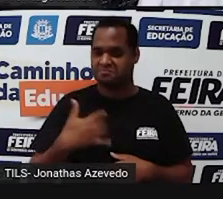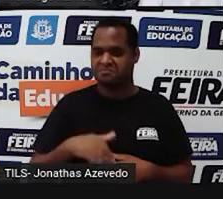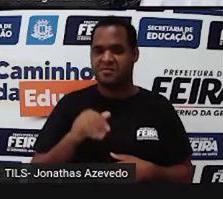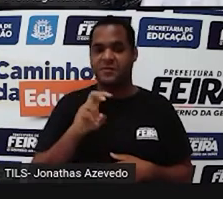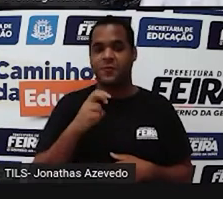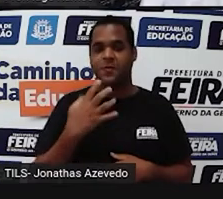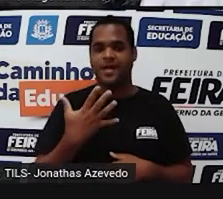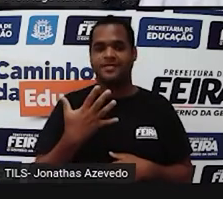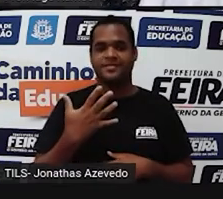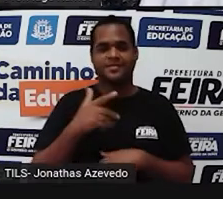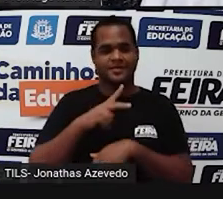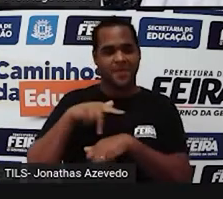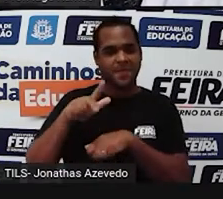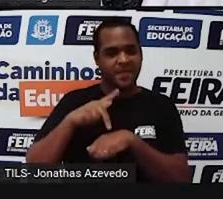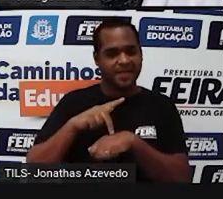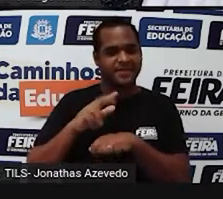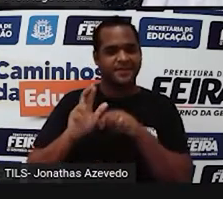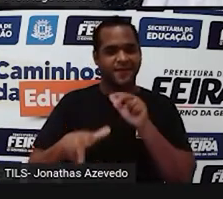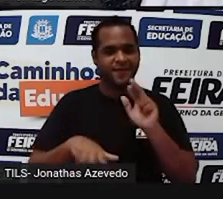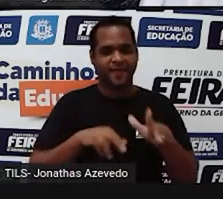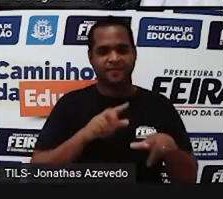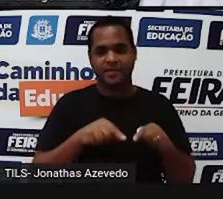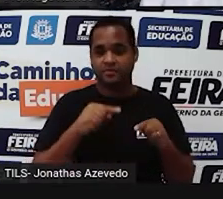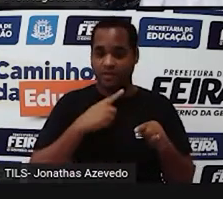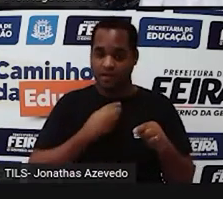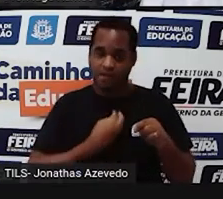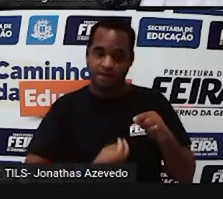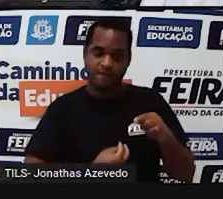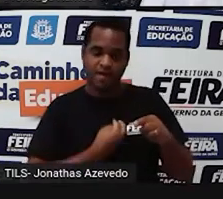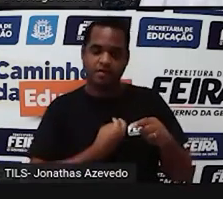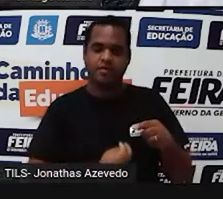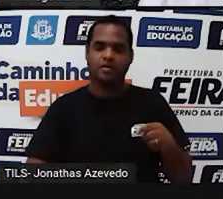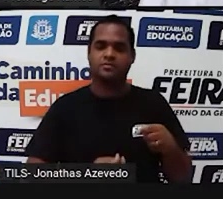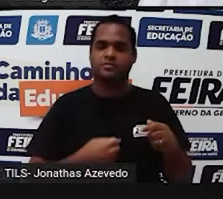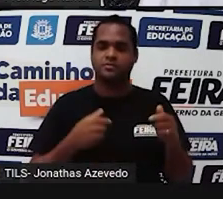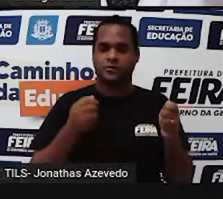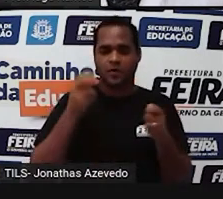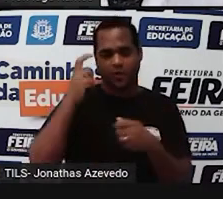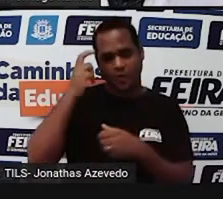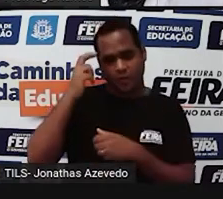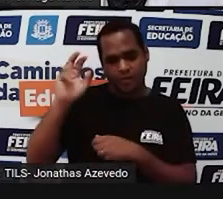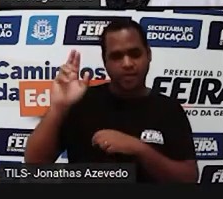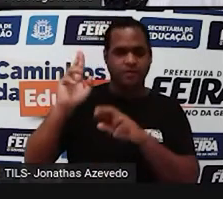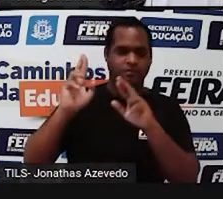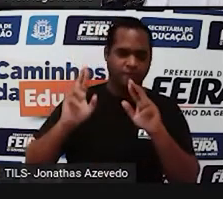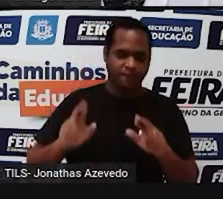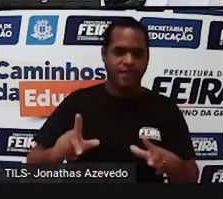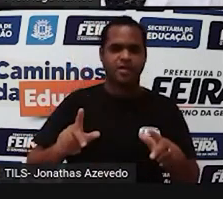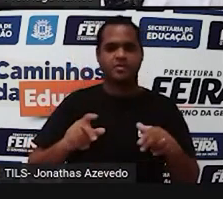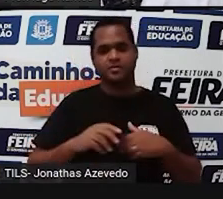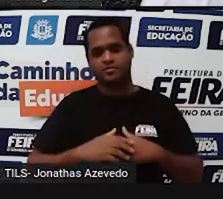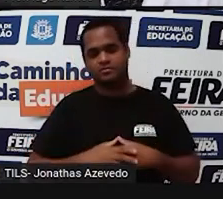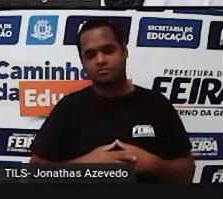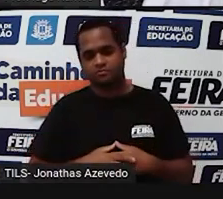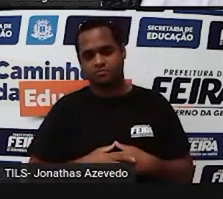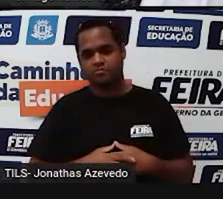países onde vai existir ali culturas diferentes, né?